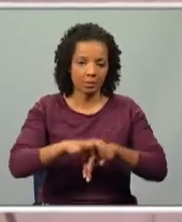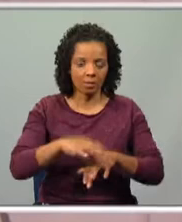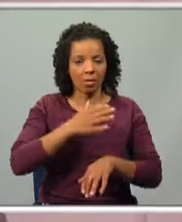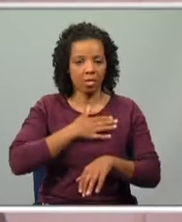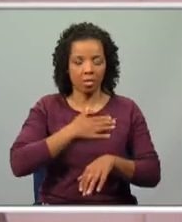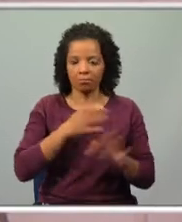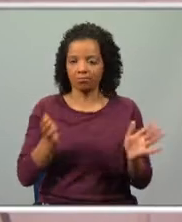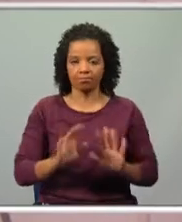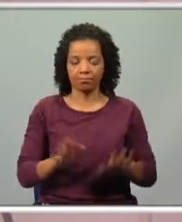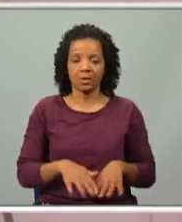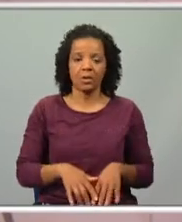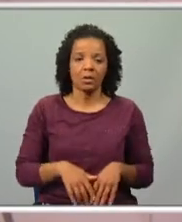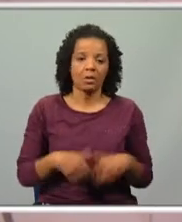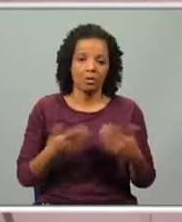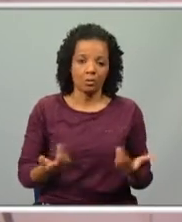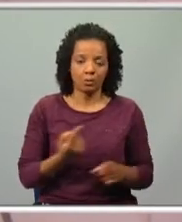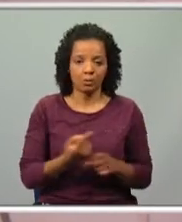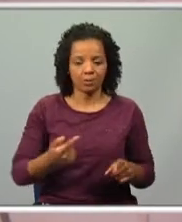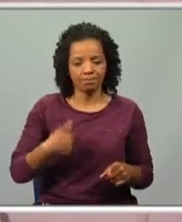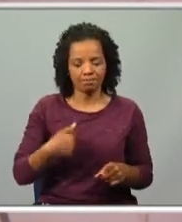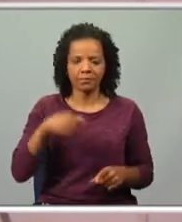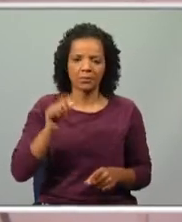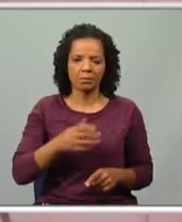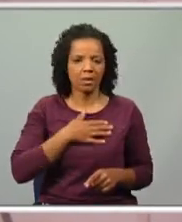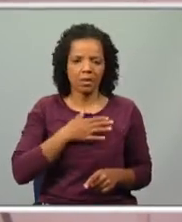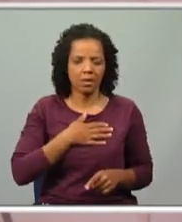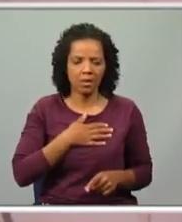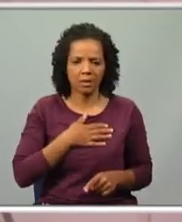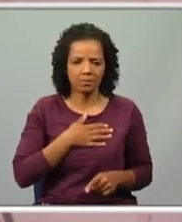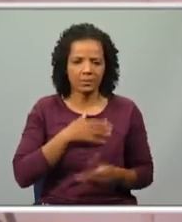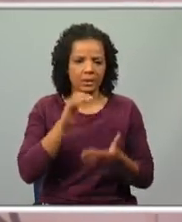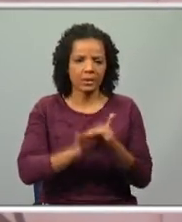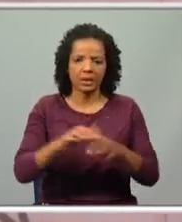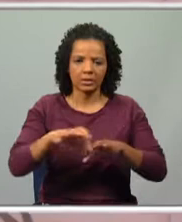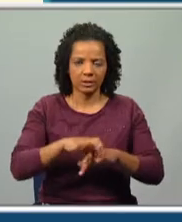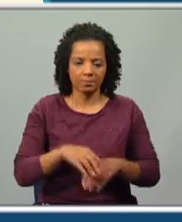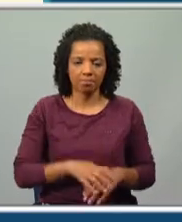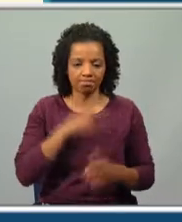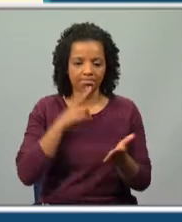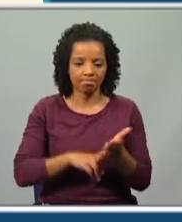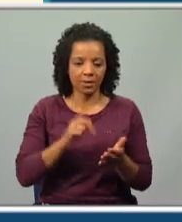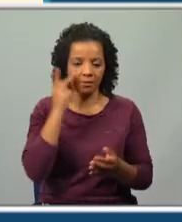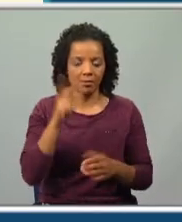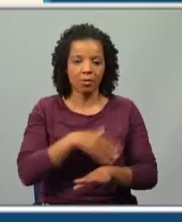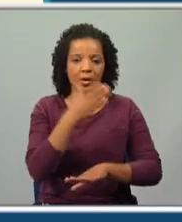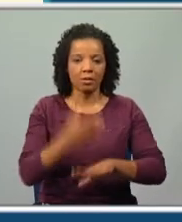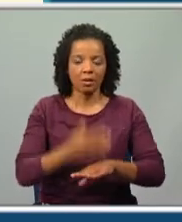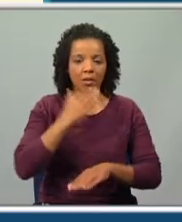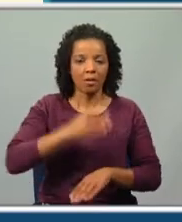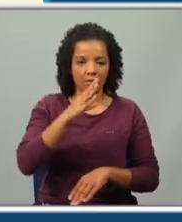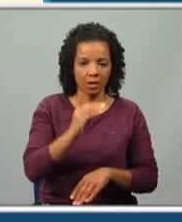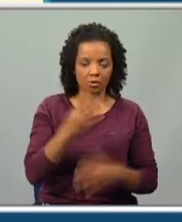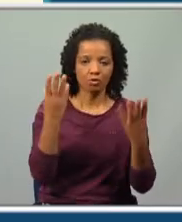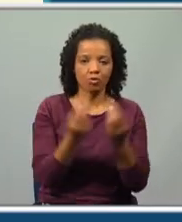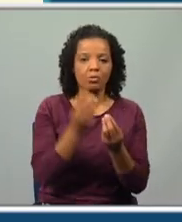queria saber daquilo, ou então porque ela simplesmente também não queria ainda casar. A verdade é que ele viveu depois até aos 10 anos com os